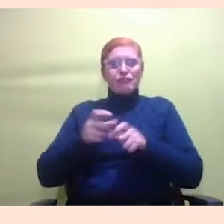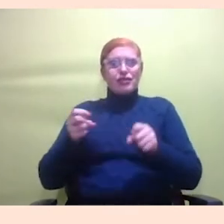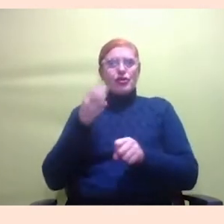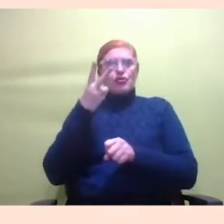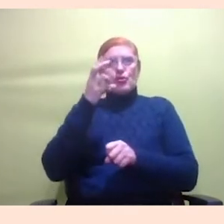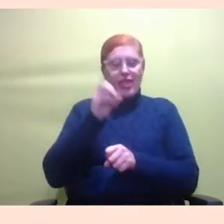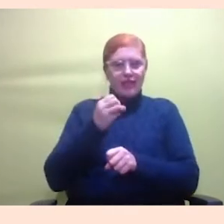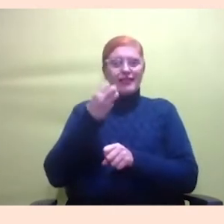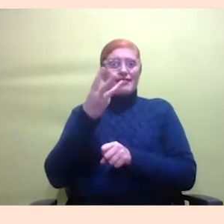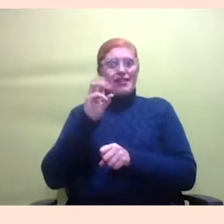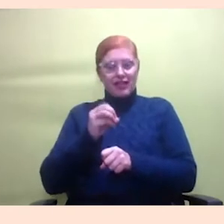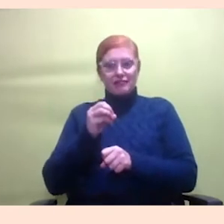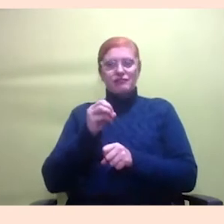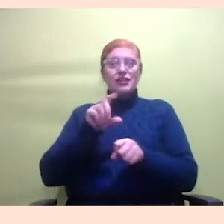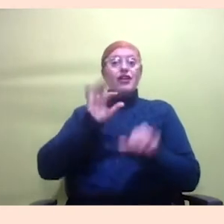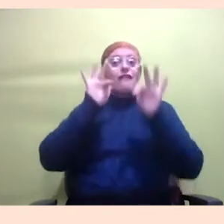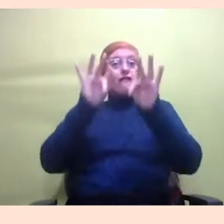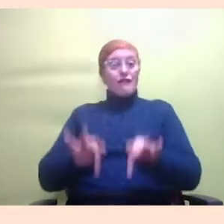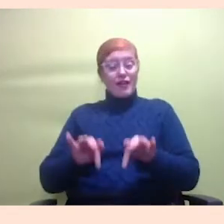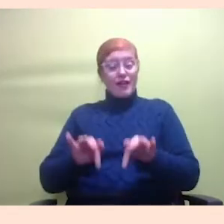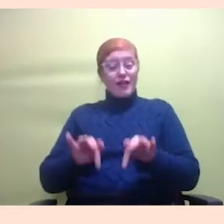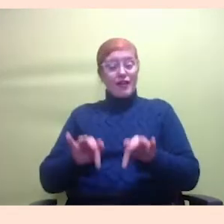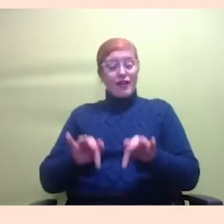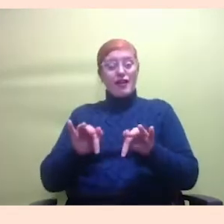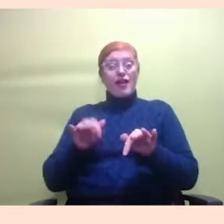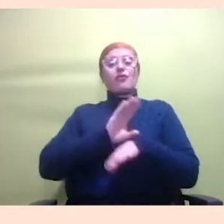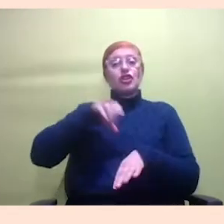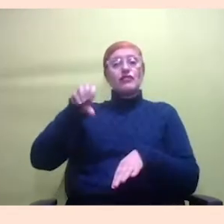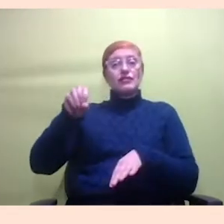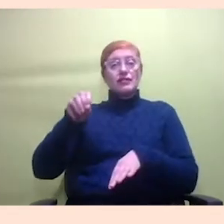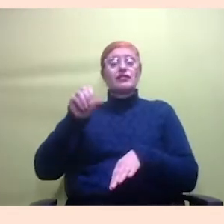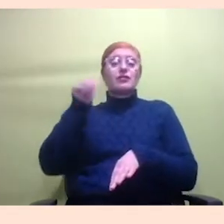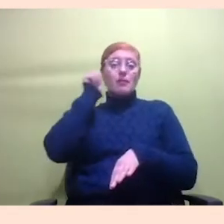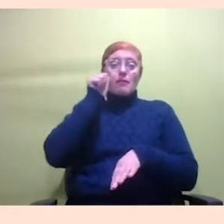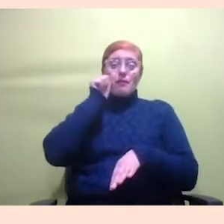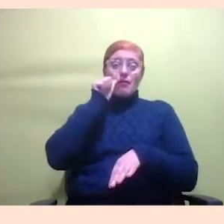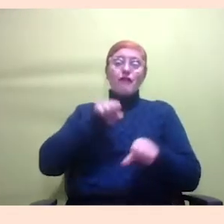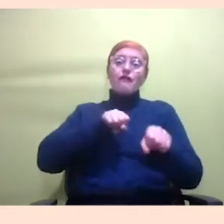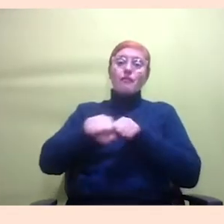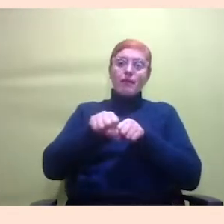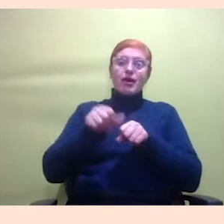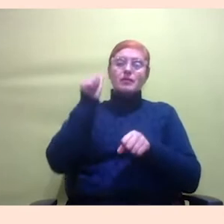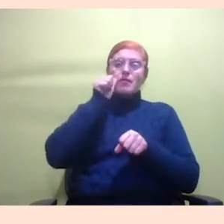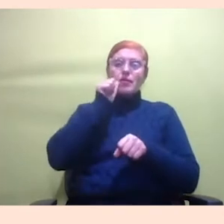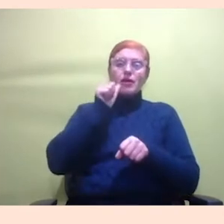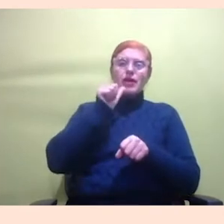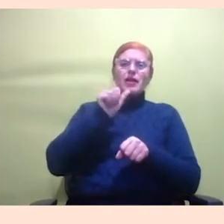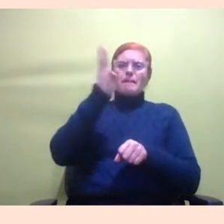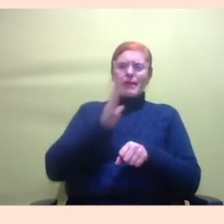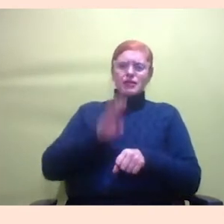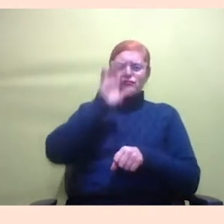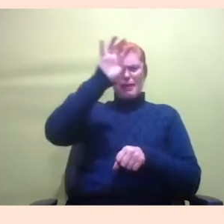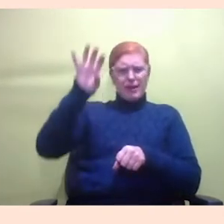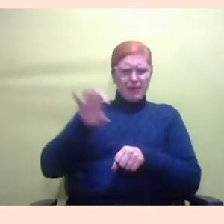mulheres formadas. E eu acho que isso foi muito bacana, muito positivo, porque teve mulher do Brasil inteiro, de todos os estados do Brasil, tiveram mulheres